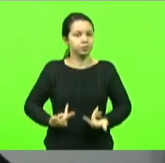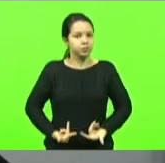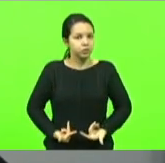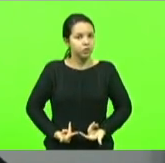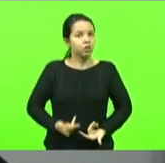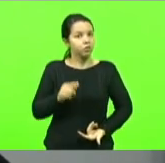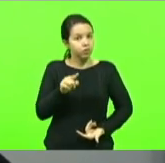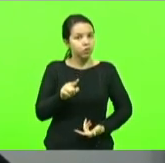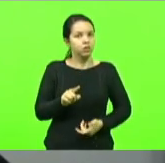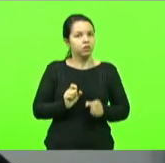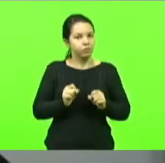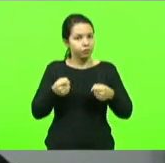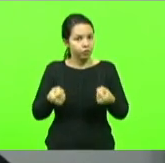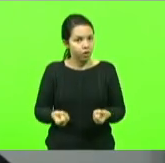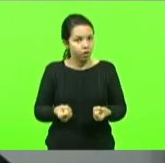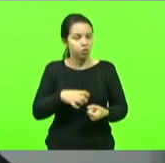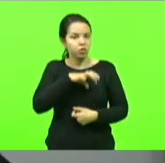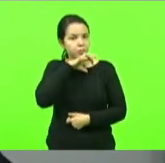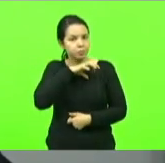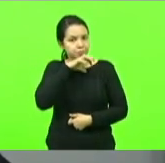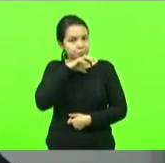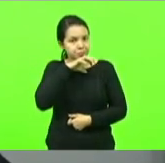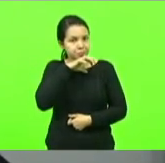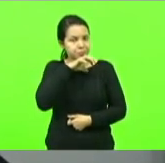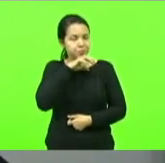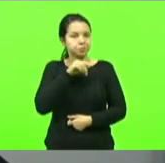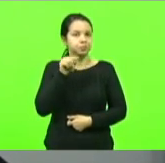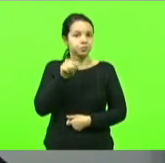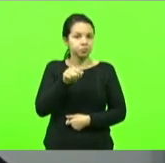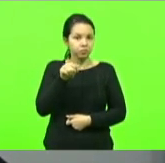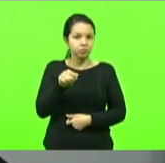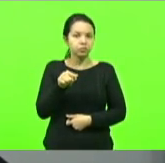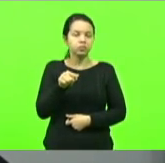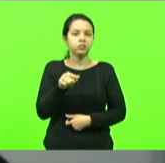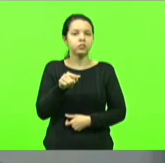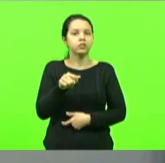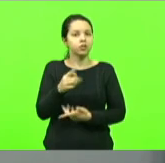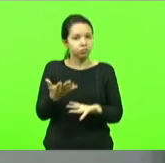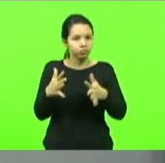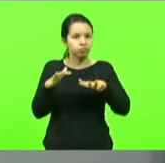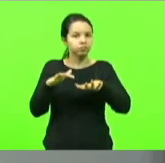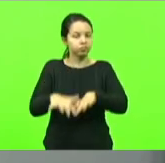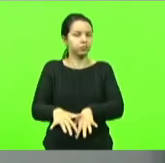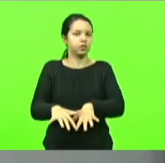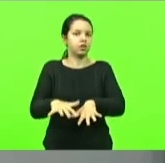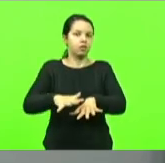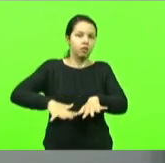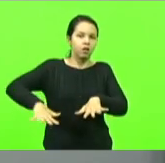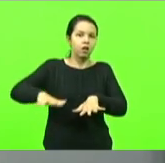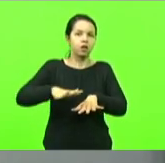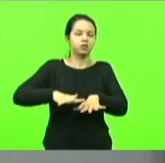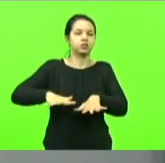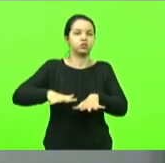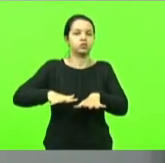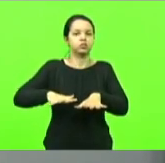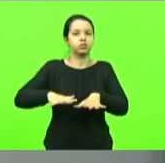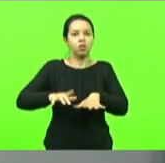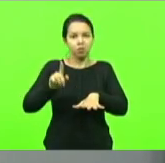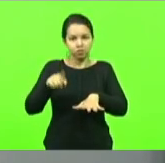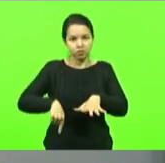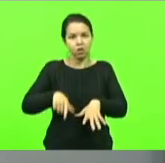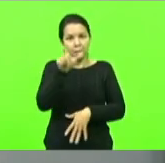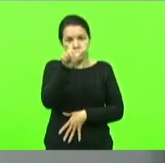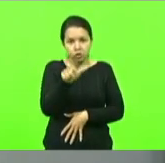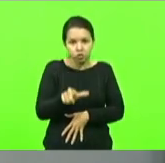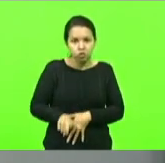animal você torna-se um ser integrado um ser universal agora